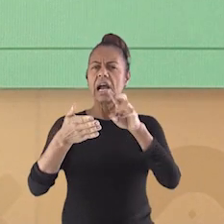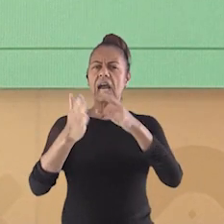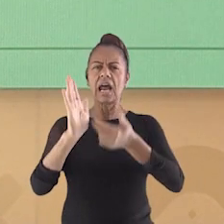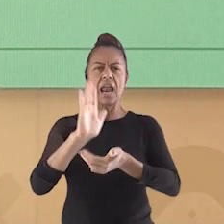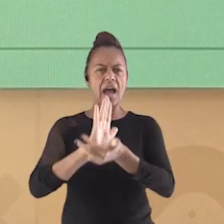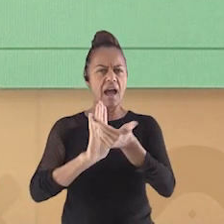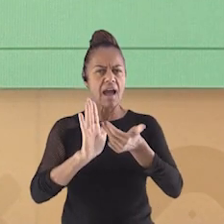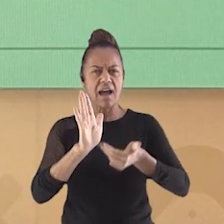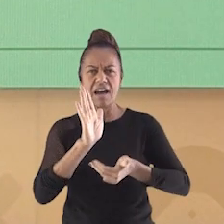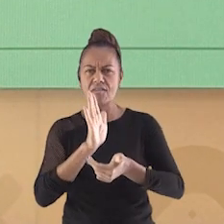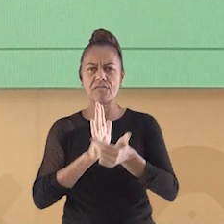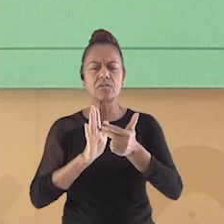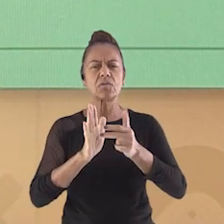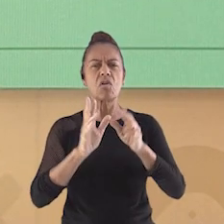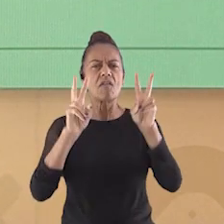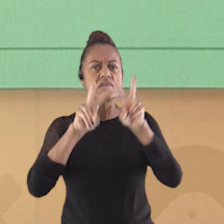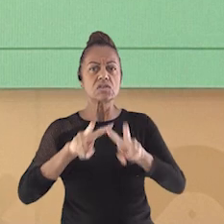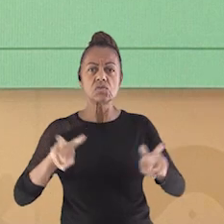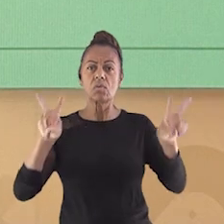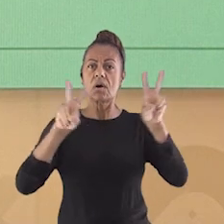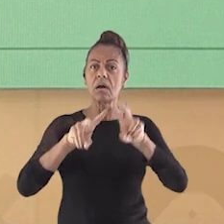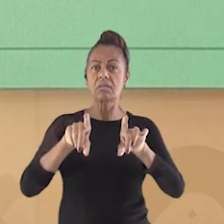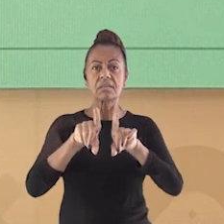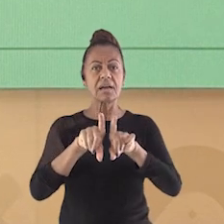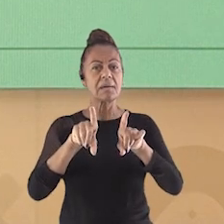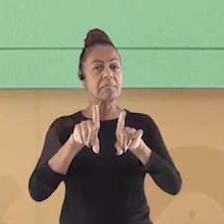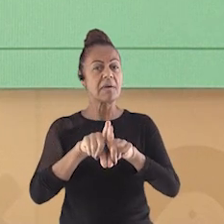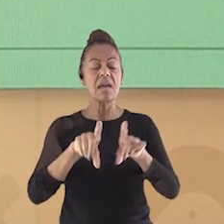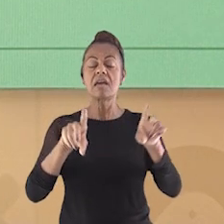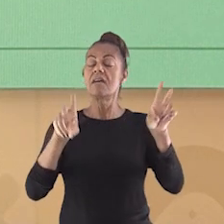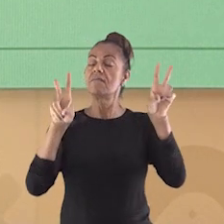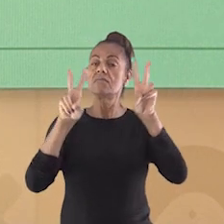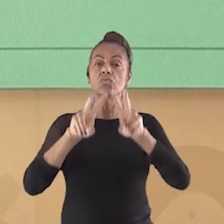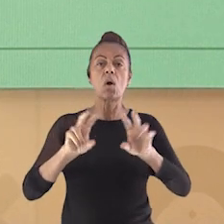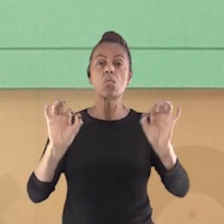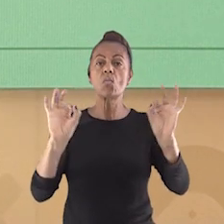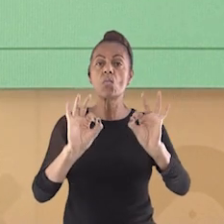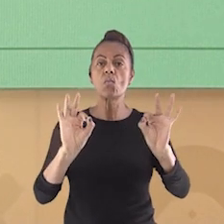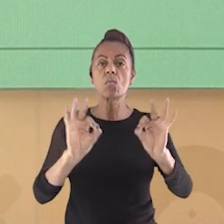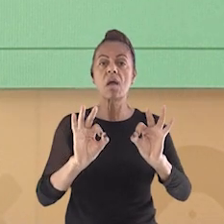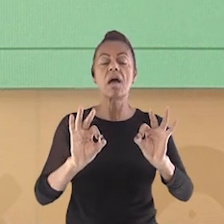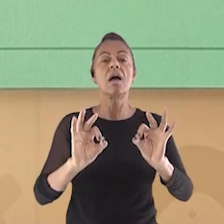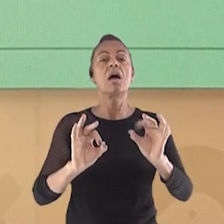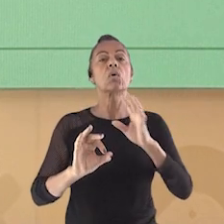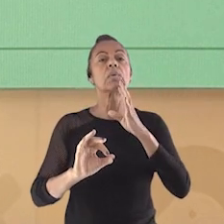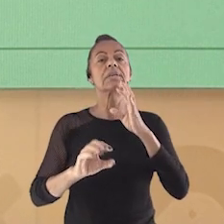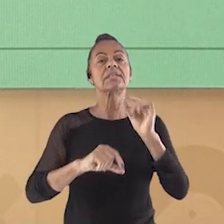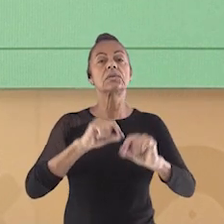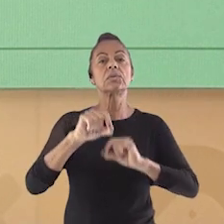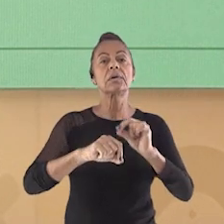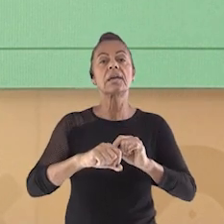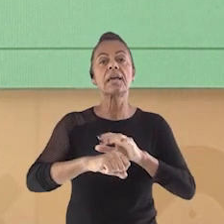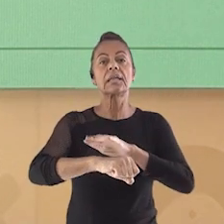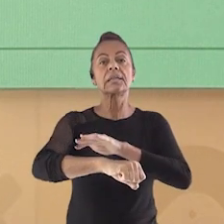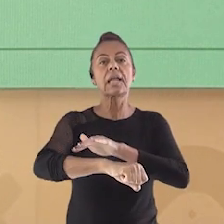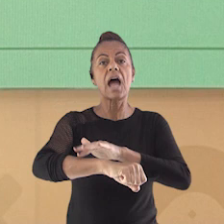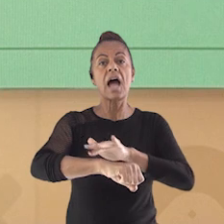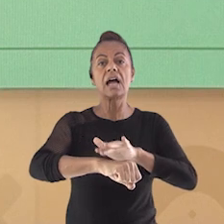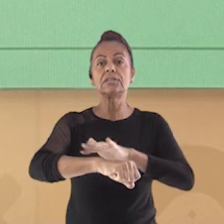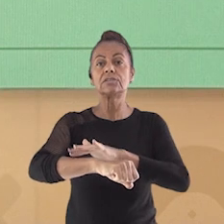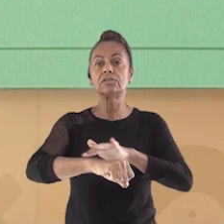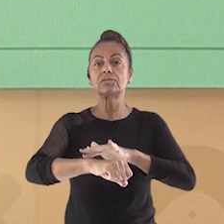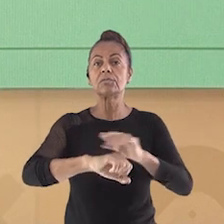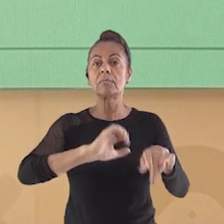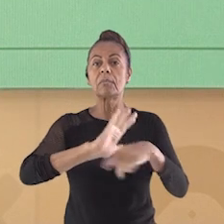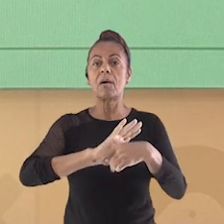visuais, como não visuais, conhecidos como mapas táteis, voltados às pessoas com deficiência